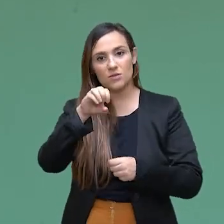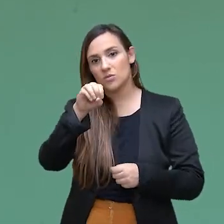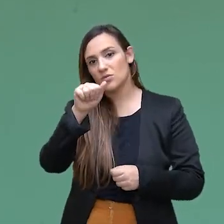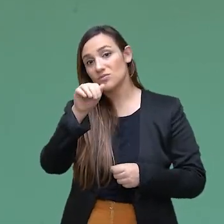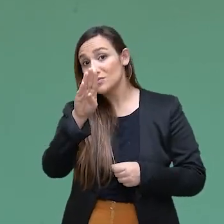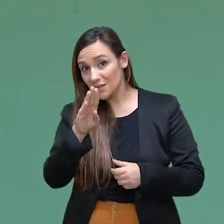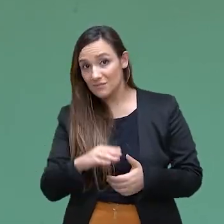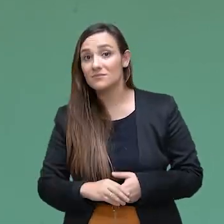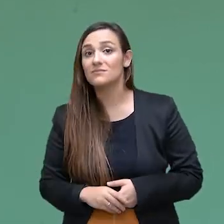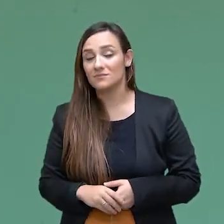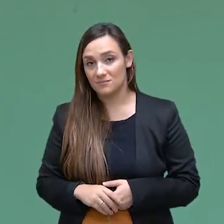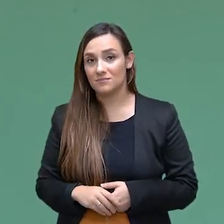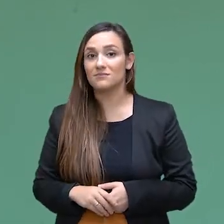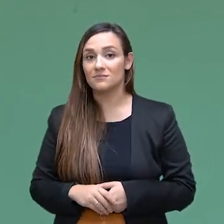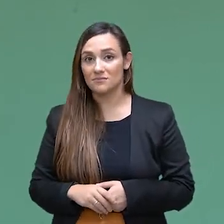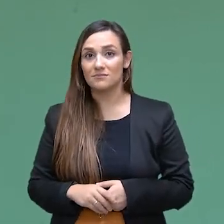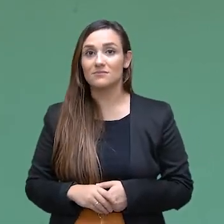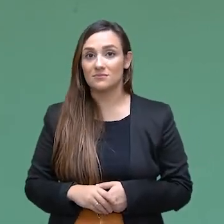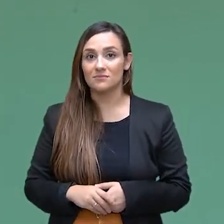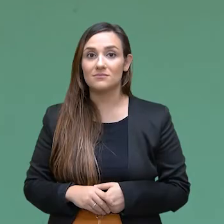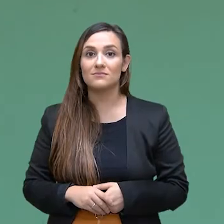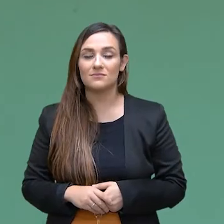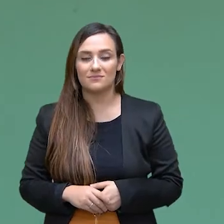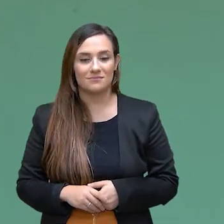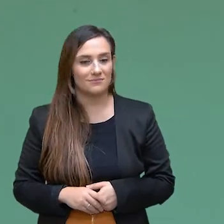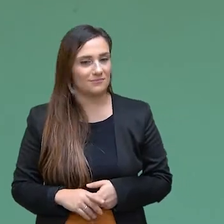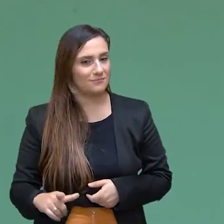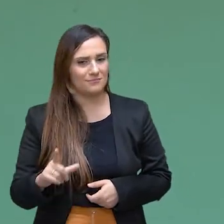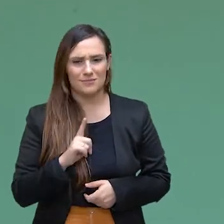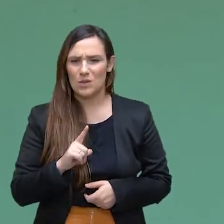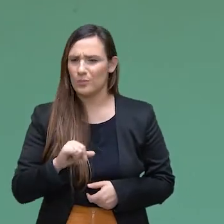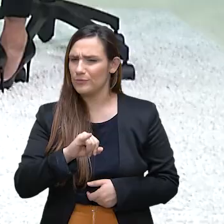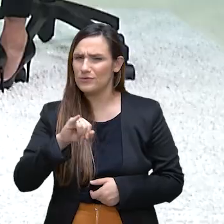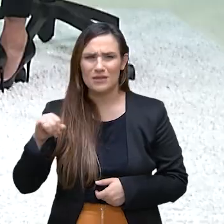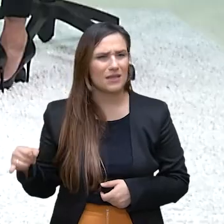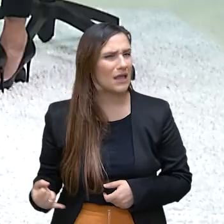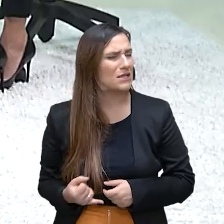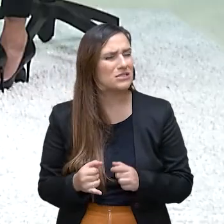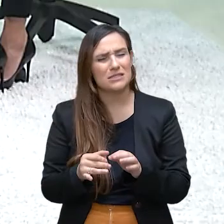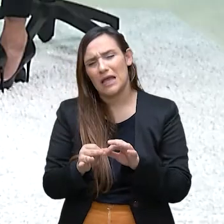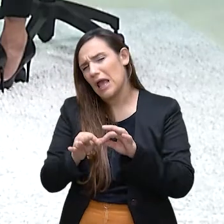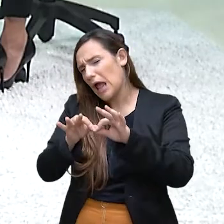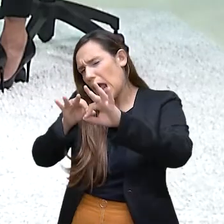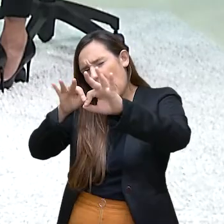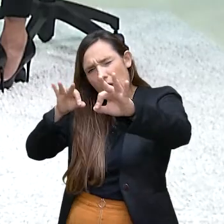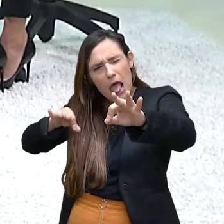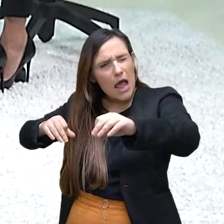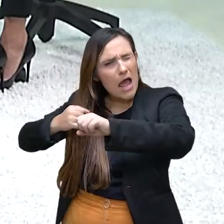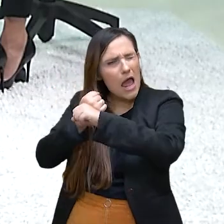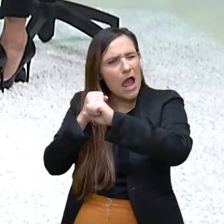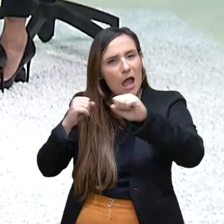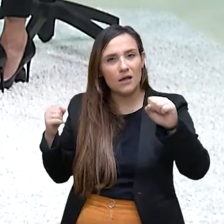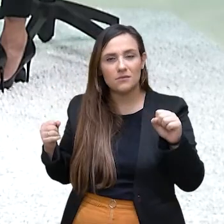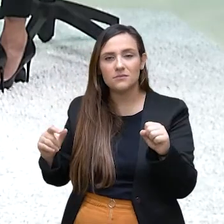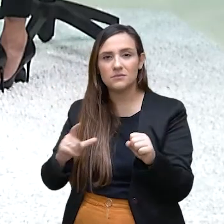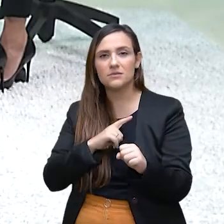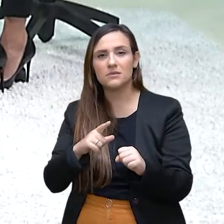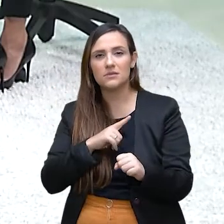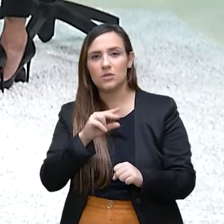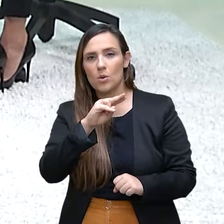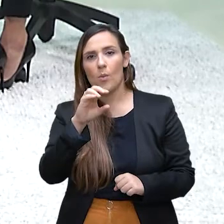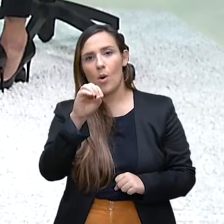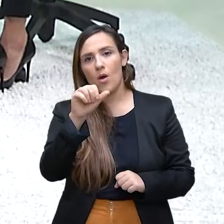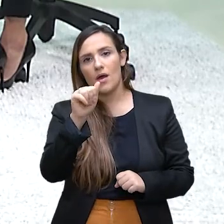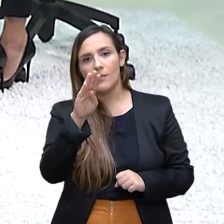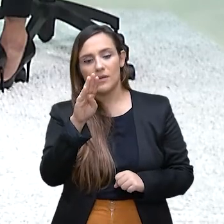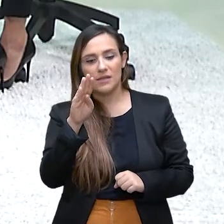da OAB e a gente tem um oceano azul pela frente. A gente tem uma comissão que chama OAB vai às